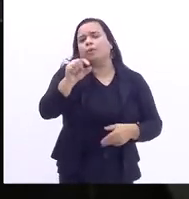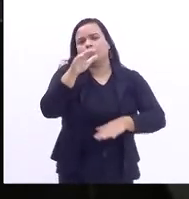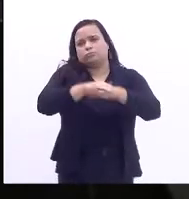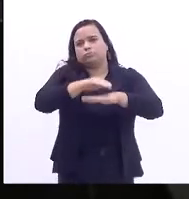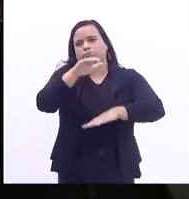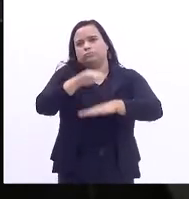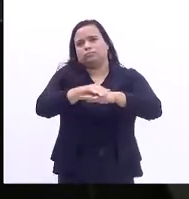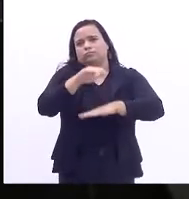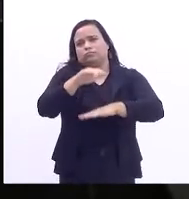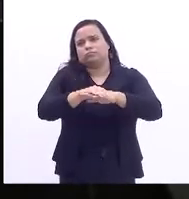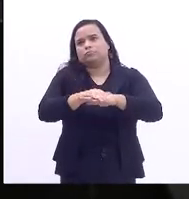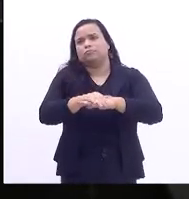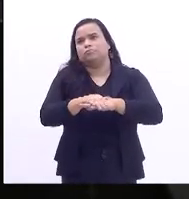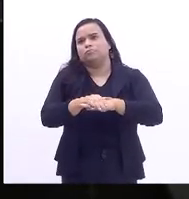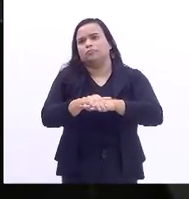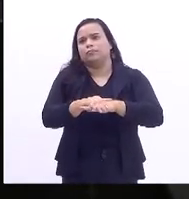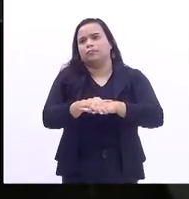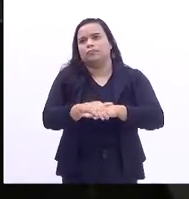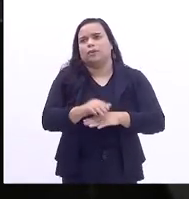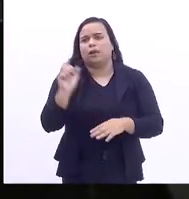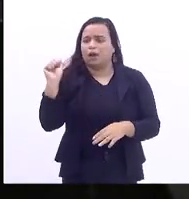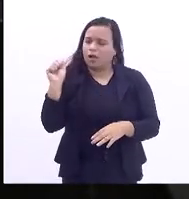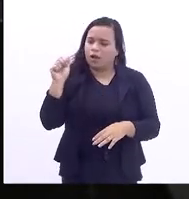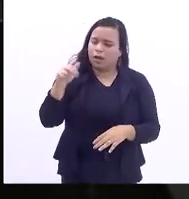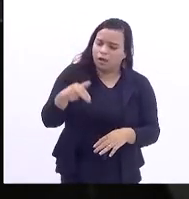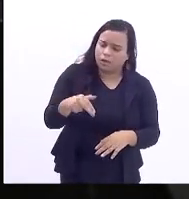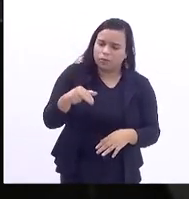juristas chamam do fenômeno da anomia.